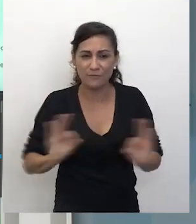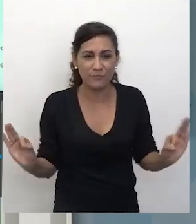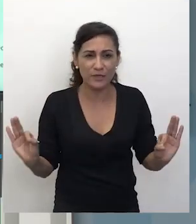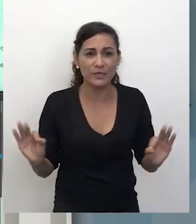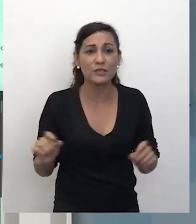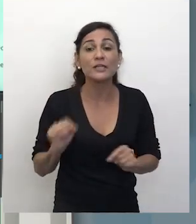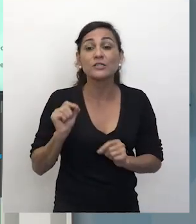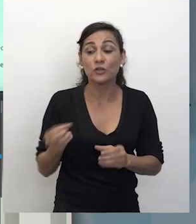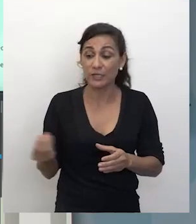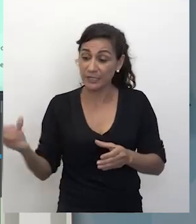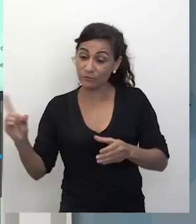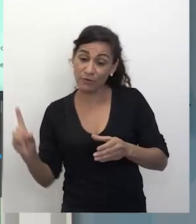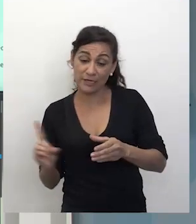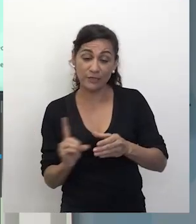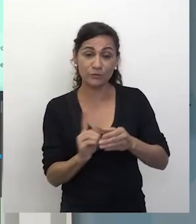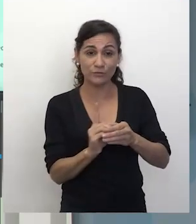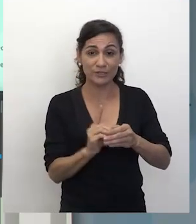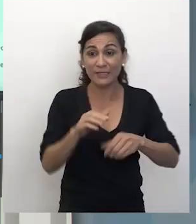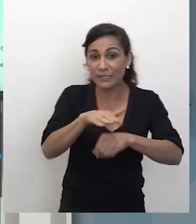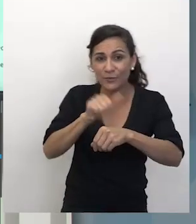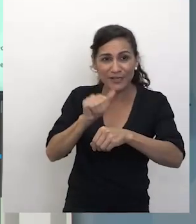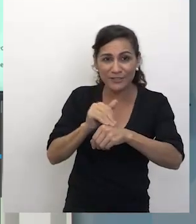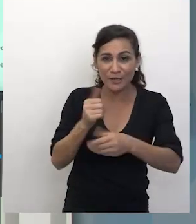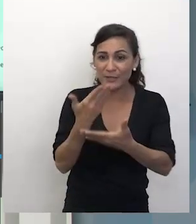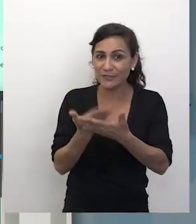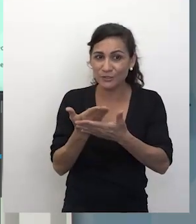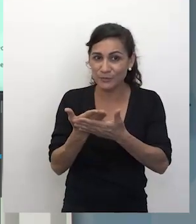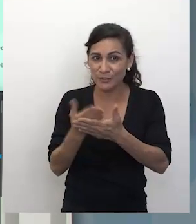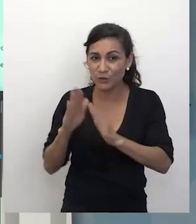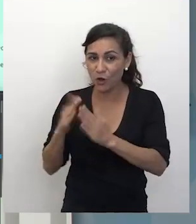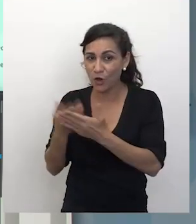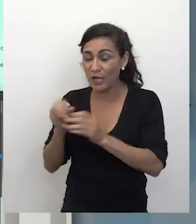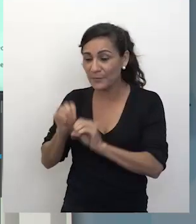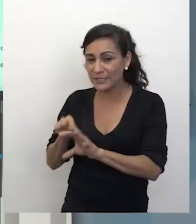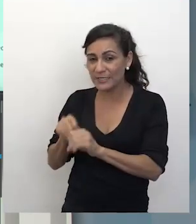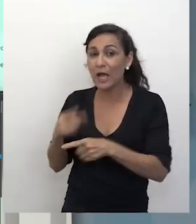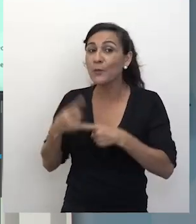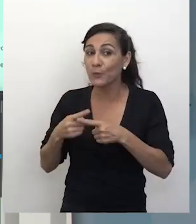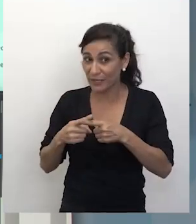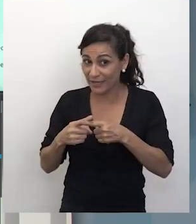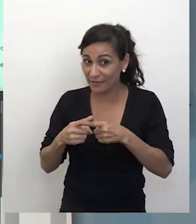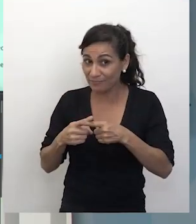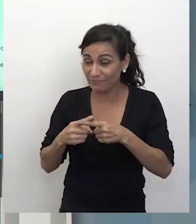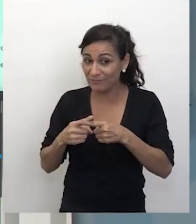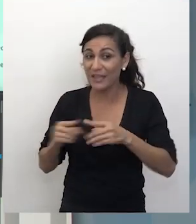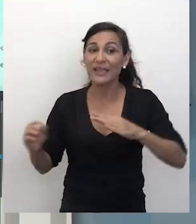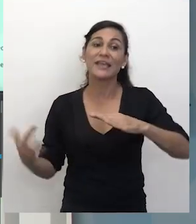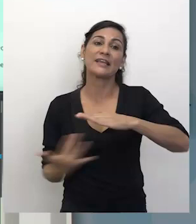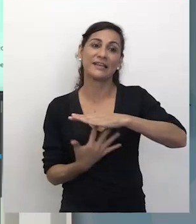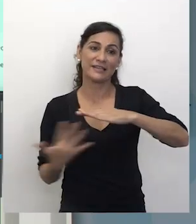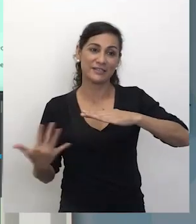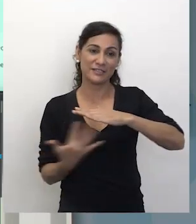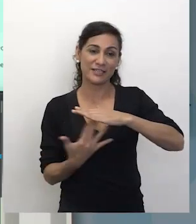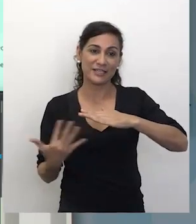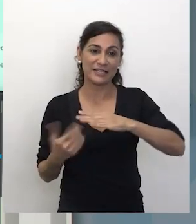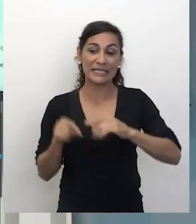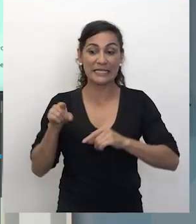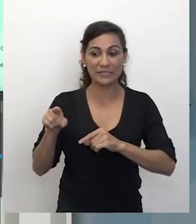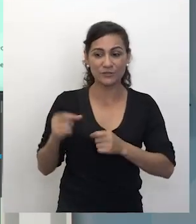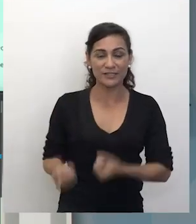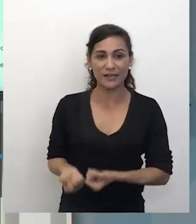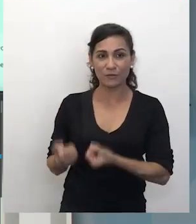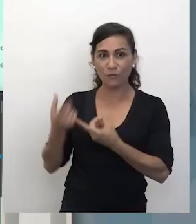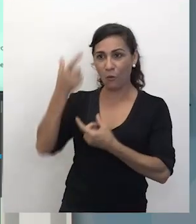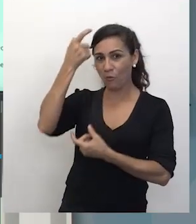incluído, ele não era chamado para dar aulas nas escolas, porque ele era estrangeiro. Ele era considerado o estranho.